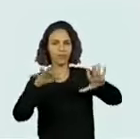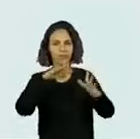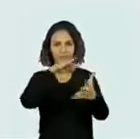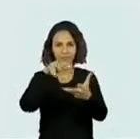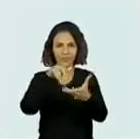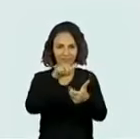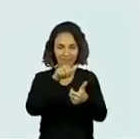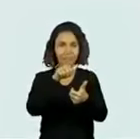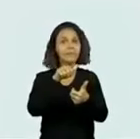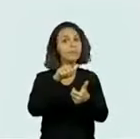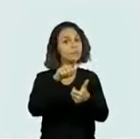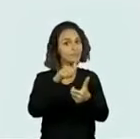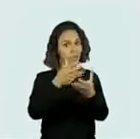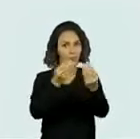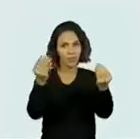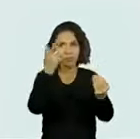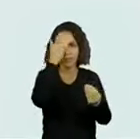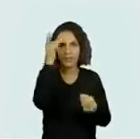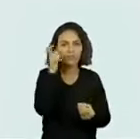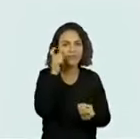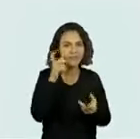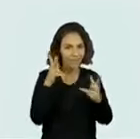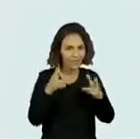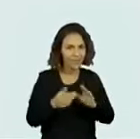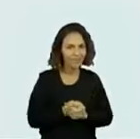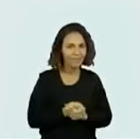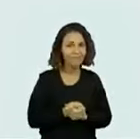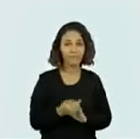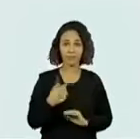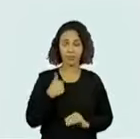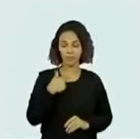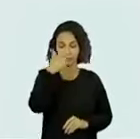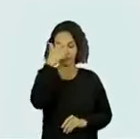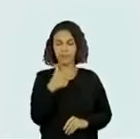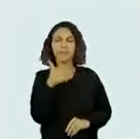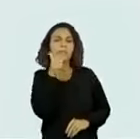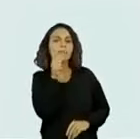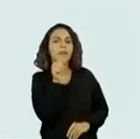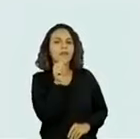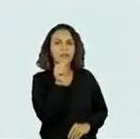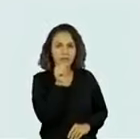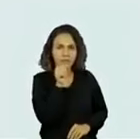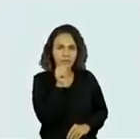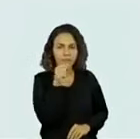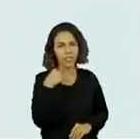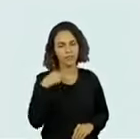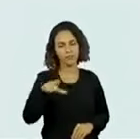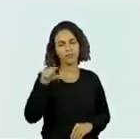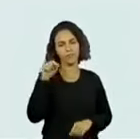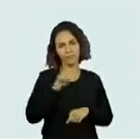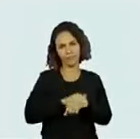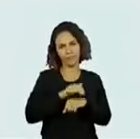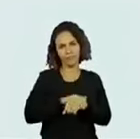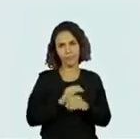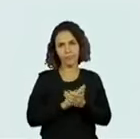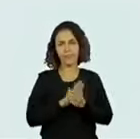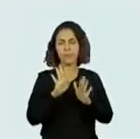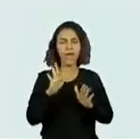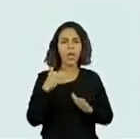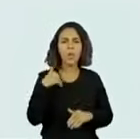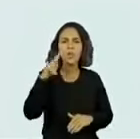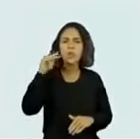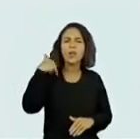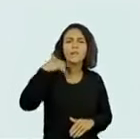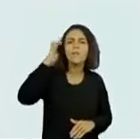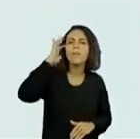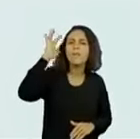o que muitos responsáveis estão a assistir. Vamos lá. Eu sou mãe e a escolha foi minha, mas nunca um dia imaginei